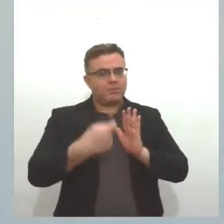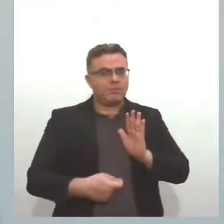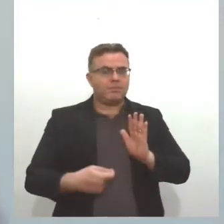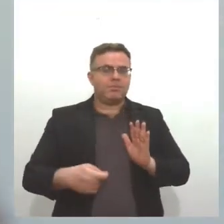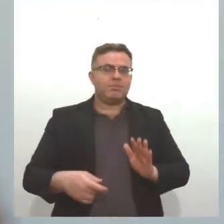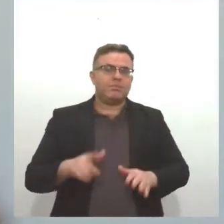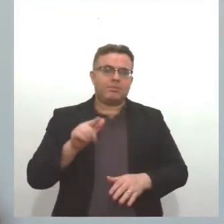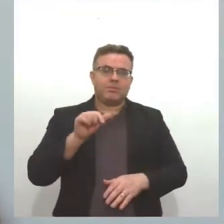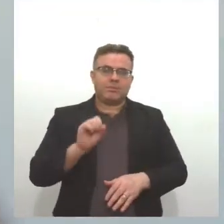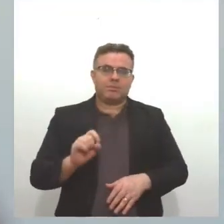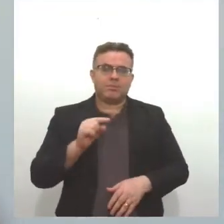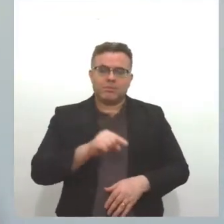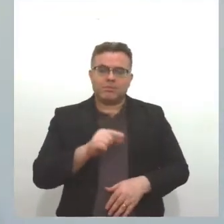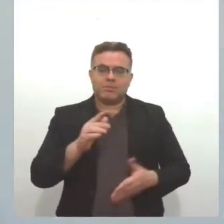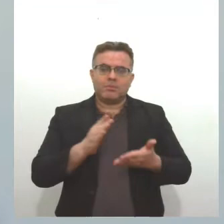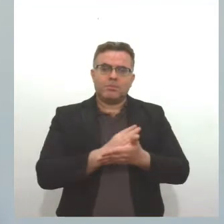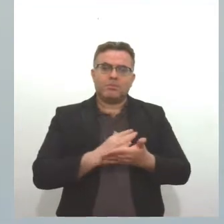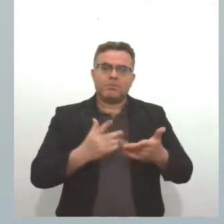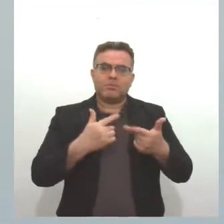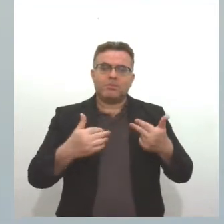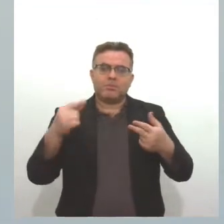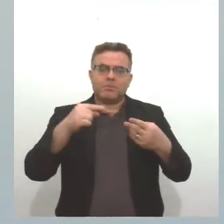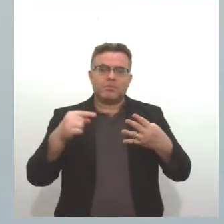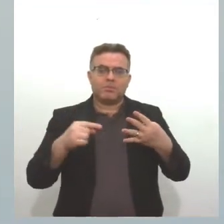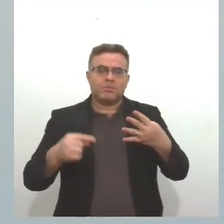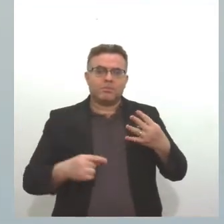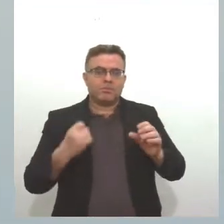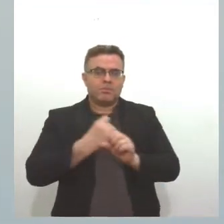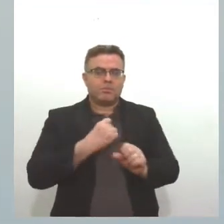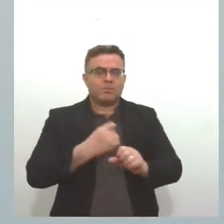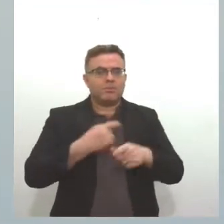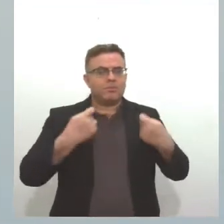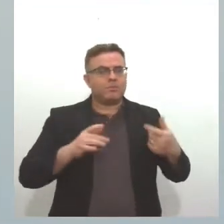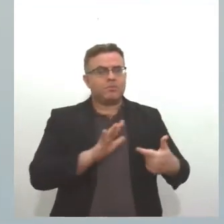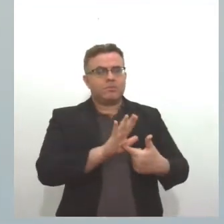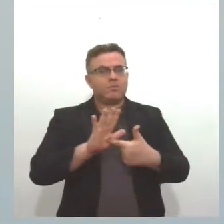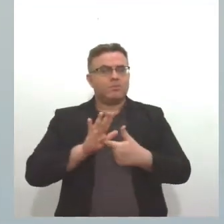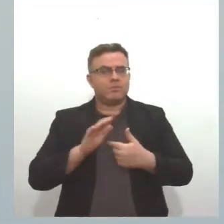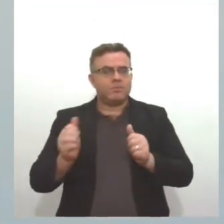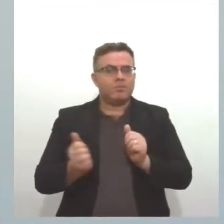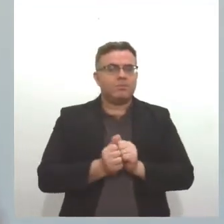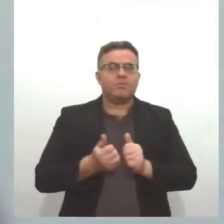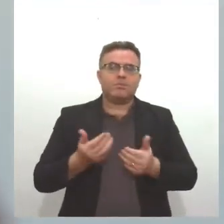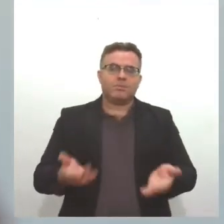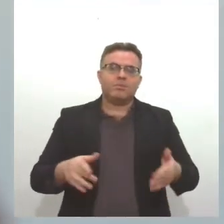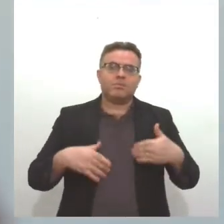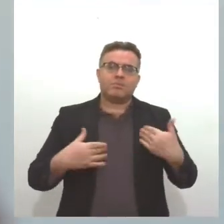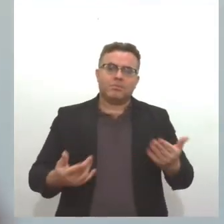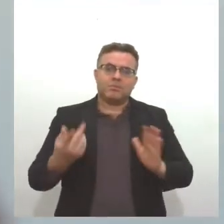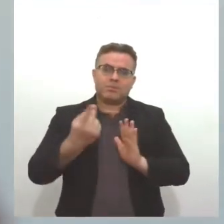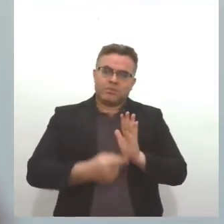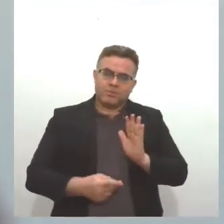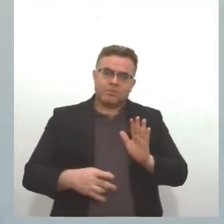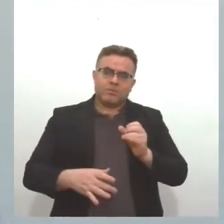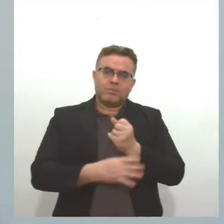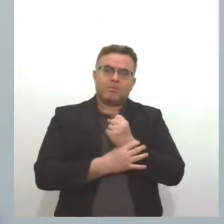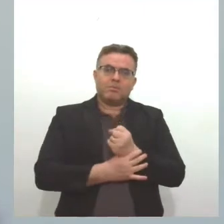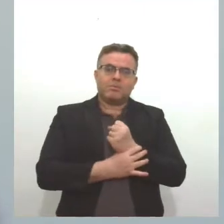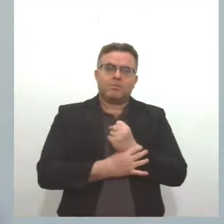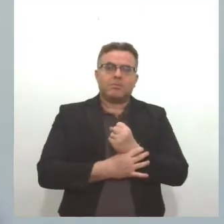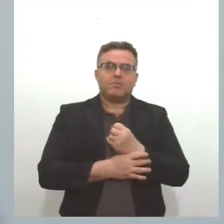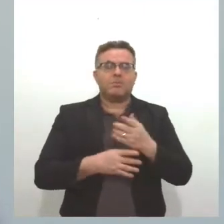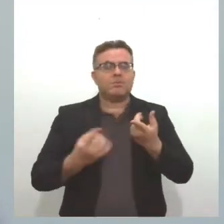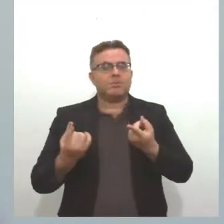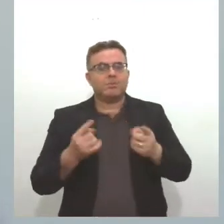Esses são alguns itens que uma edificação a construir tem que apresentar junto ao Corpo de Bombeiros em seu projeto de segurança contra incêndio,